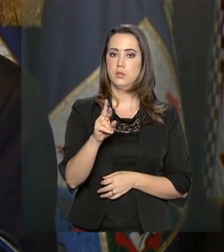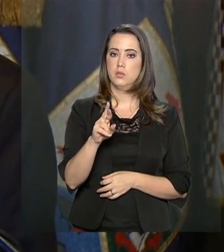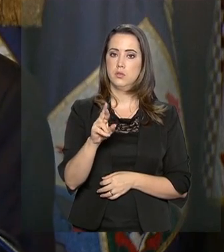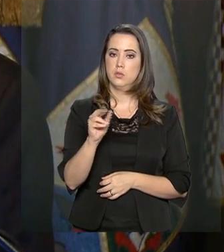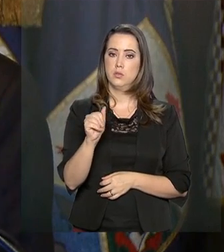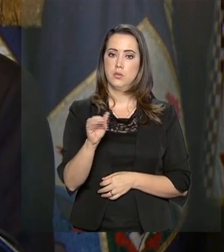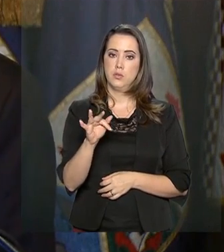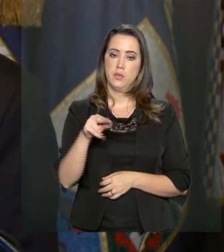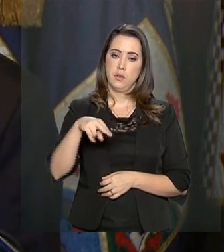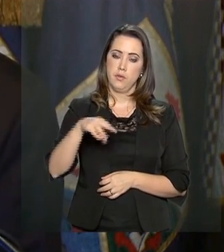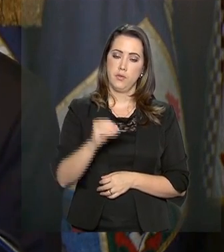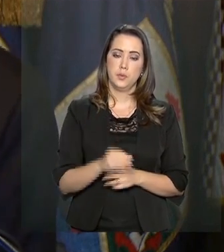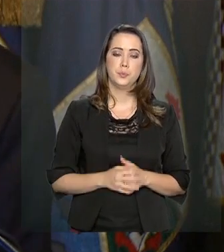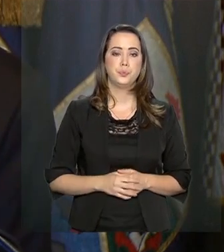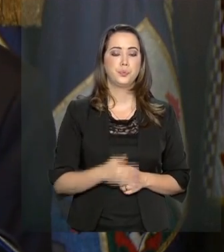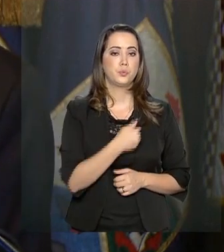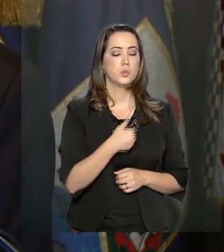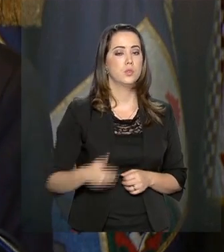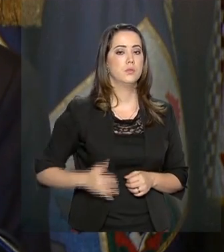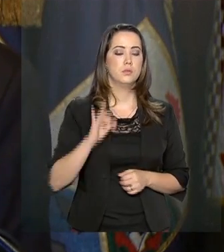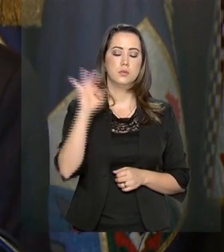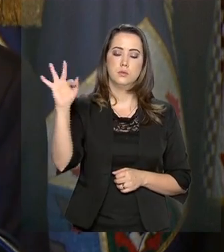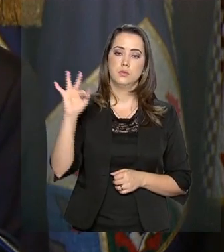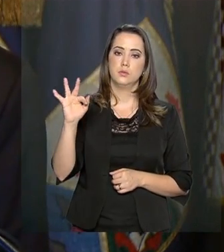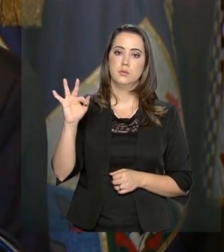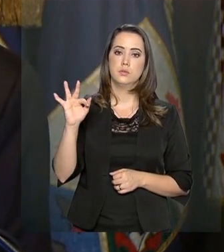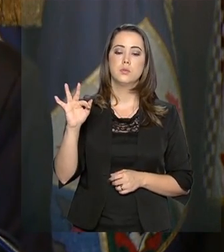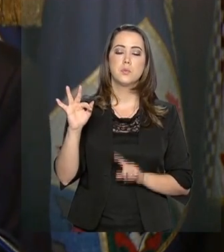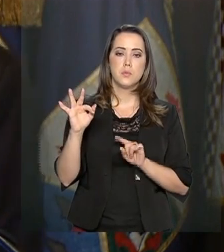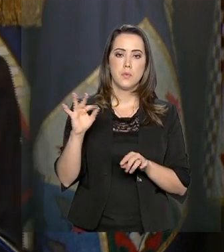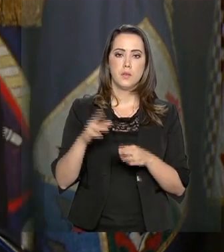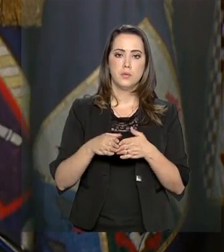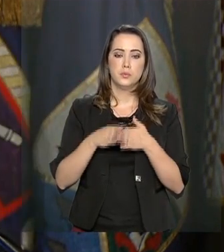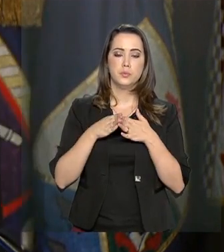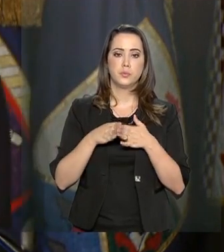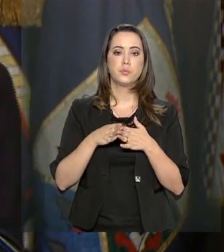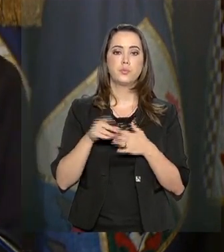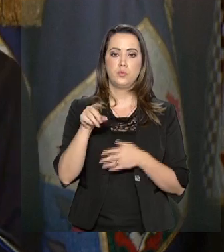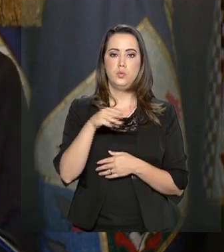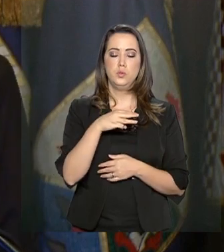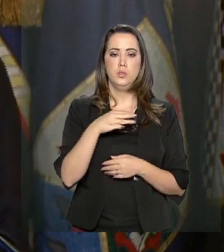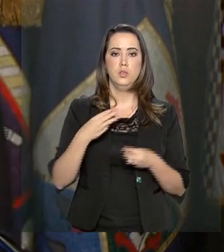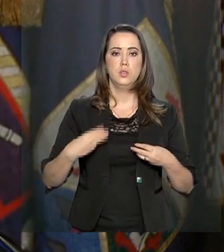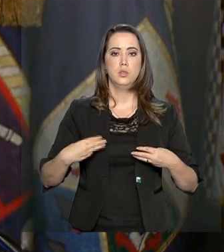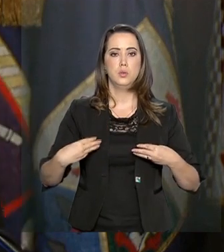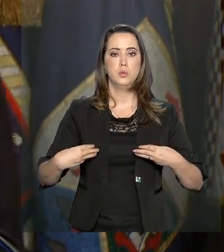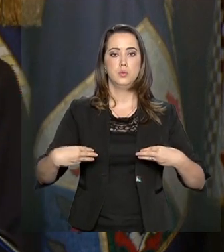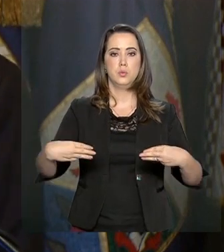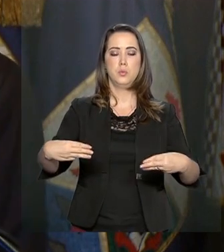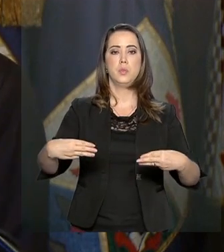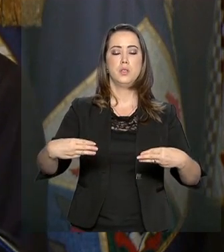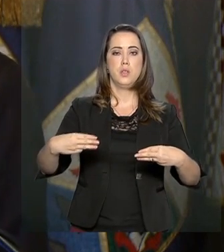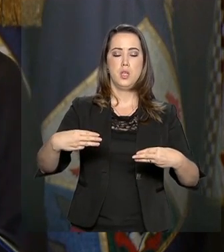O governo federal, logicamente, por intermédio do Marcos Pons, que é muito mais inteligente do que eu,